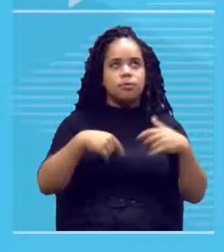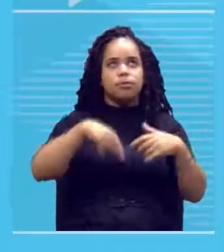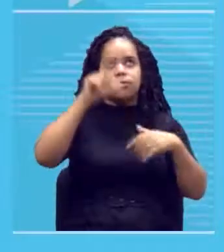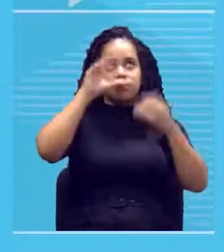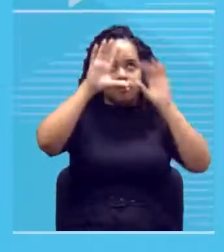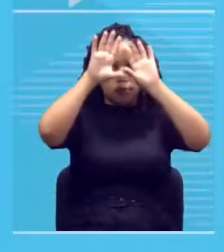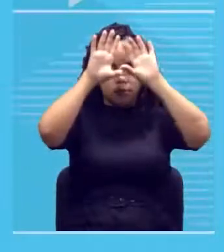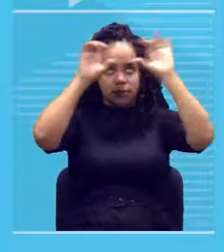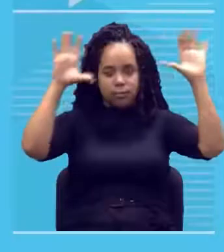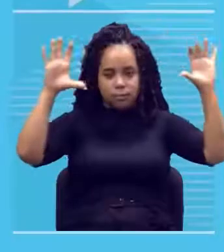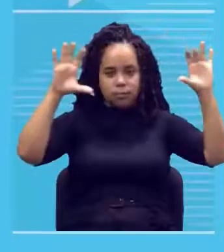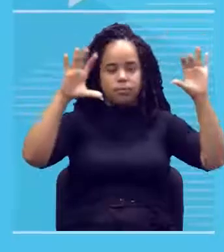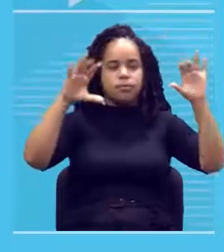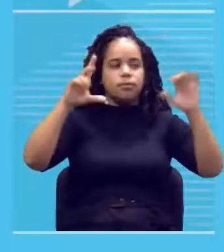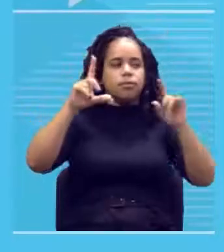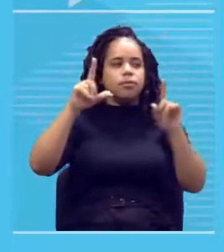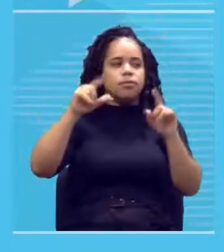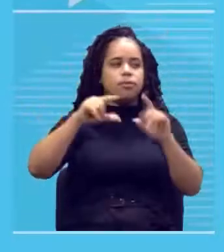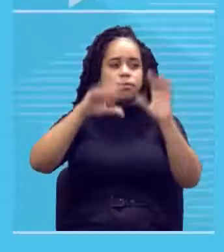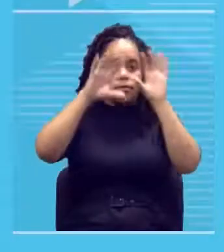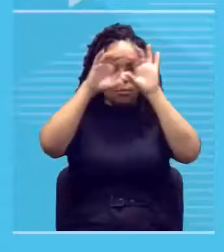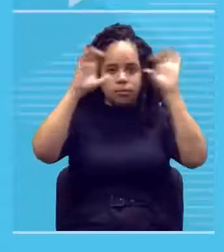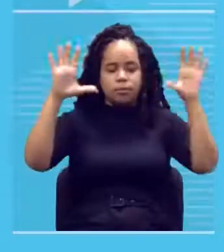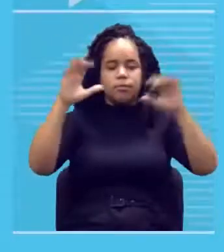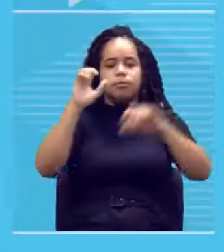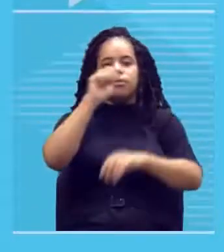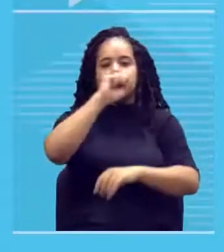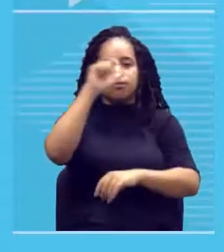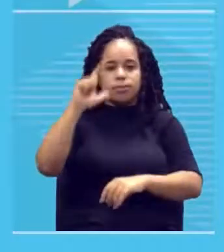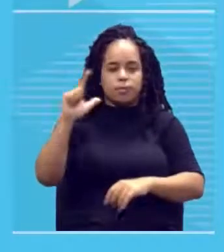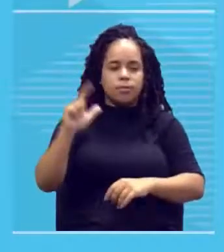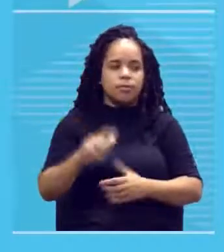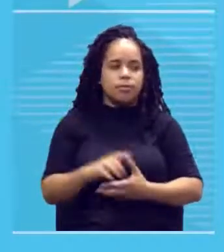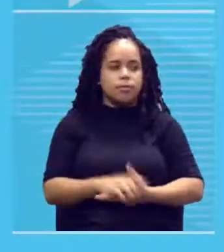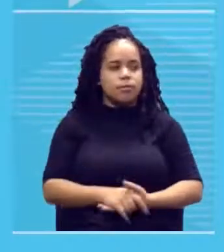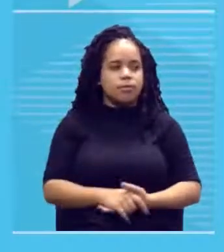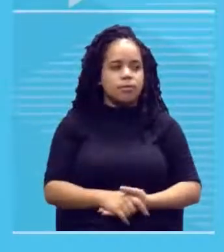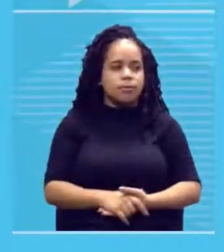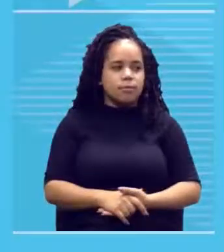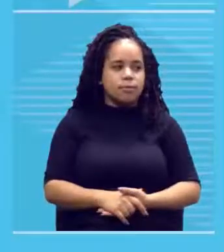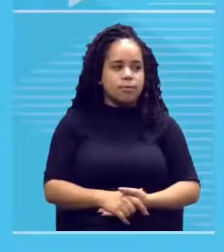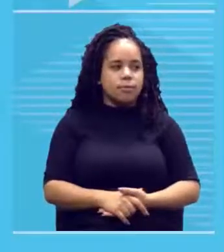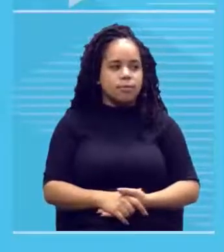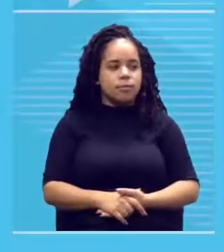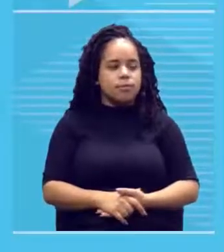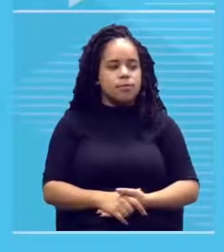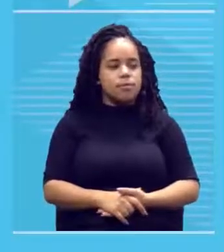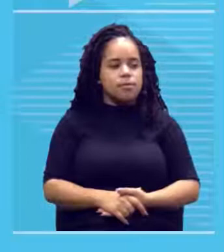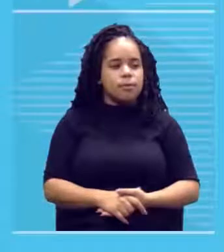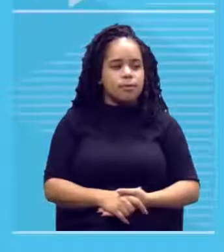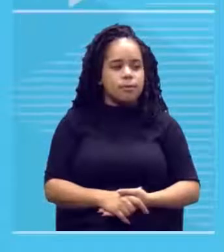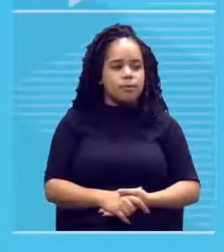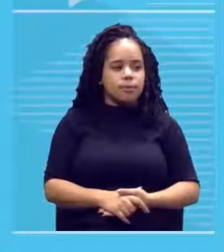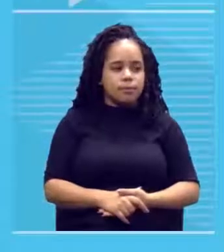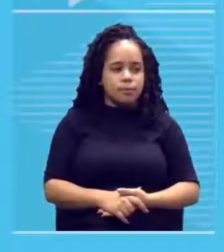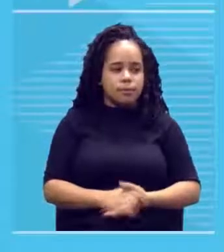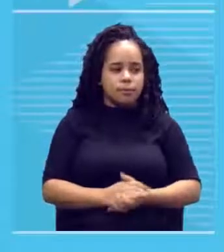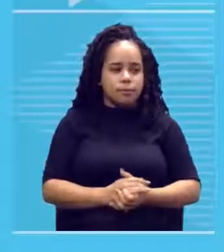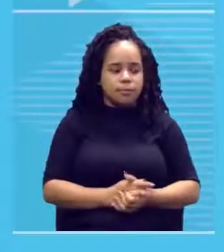dia. Que cor é o céu? Azul. Vamos lá então. Os materiais mais